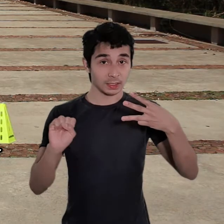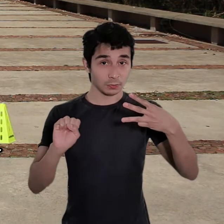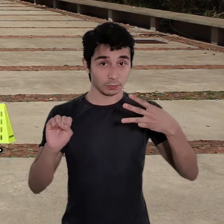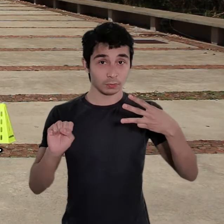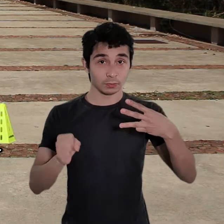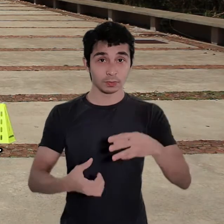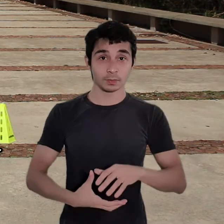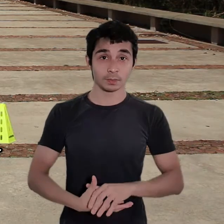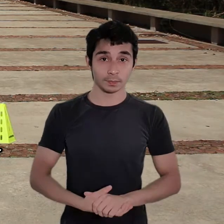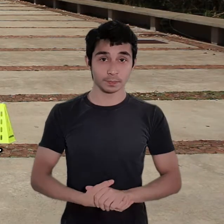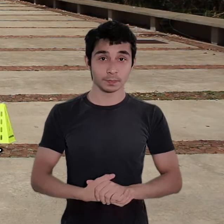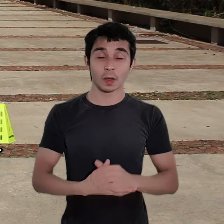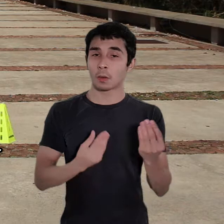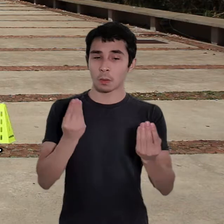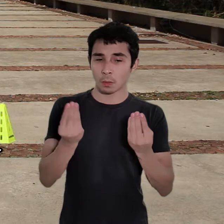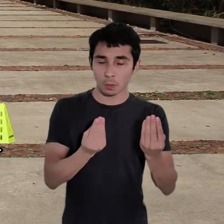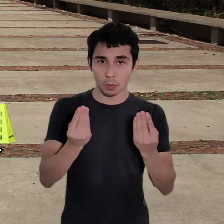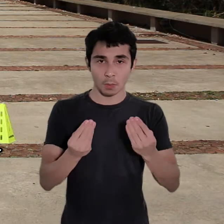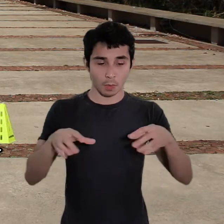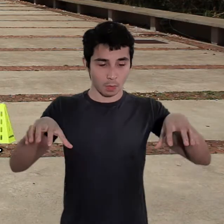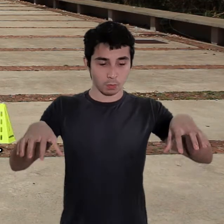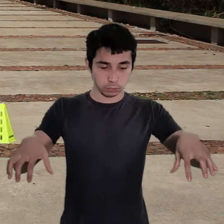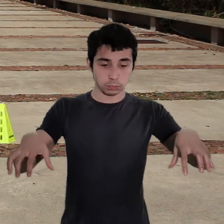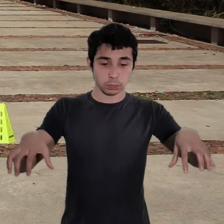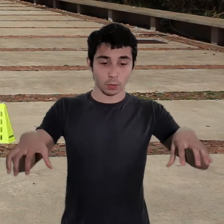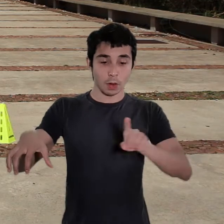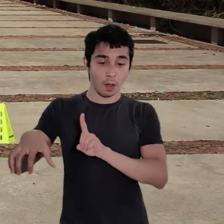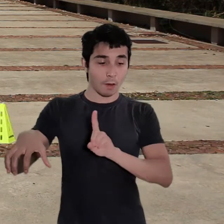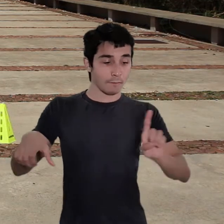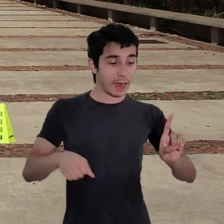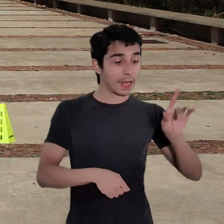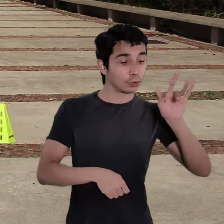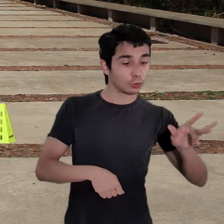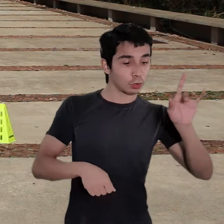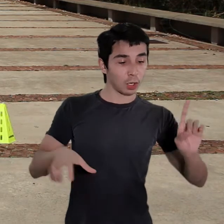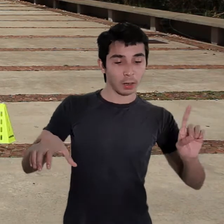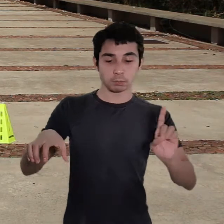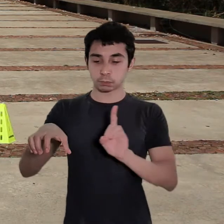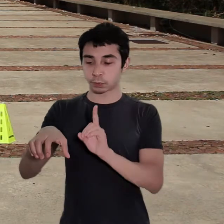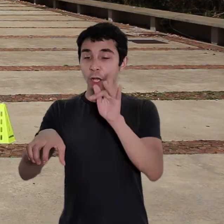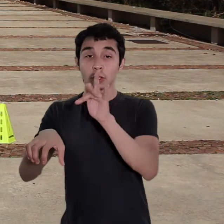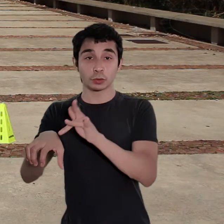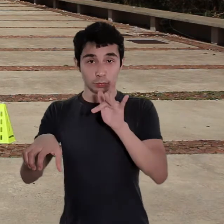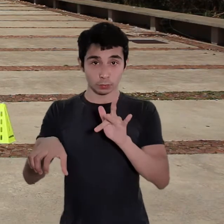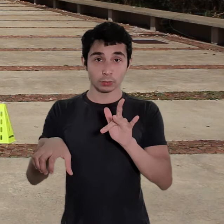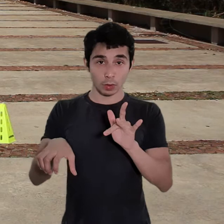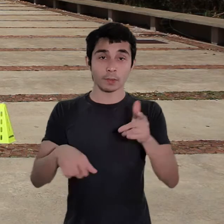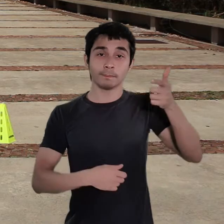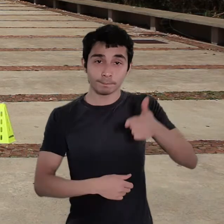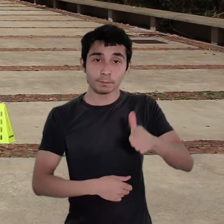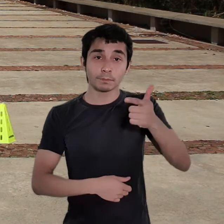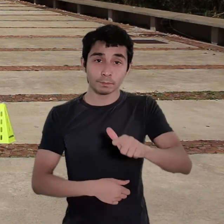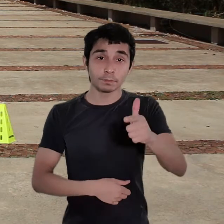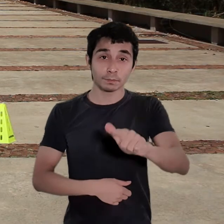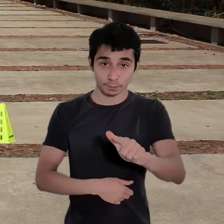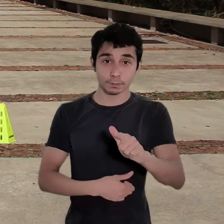a gente vai contar como volta? Vai tocar em um cone, tocou no outro, conta 1. Tocou no primeiro cone, voltou para o outro